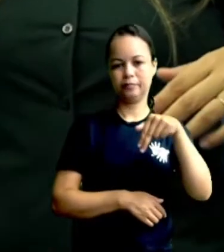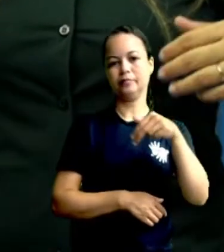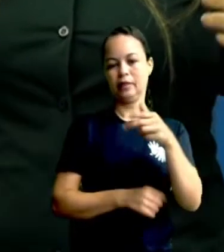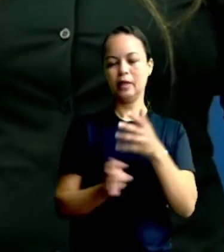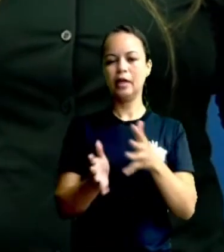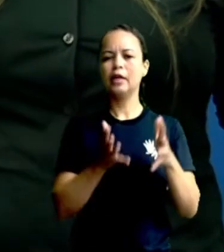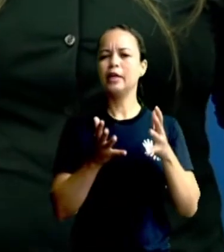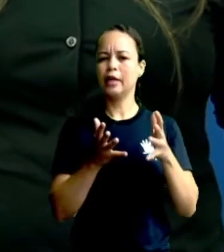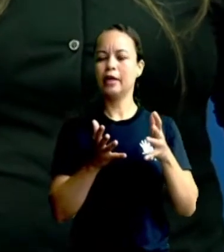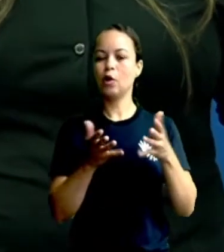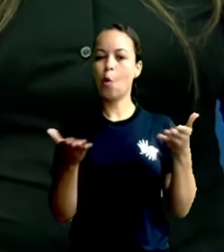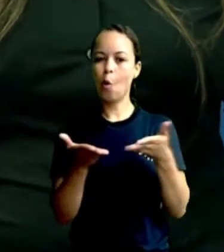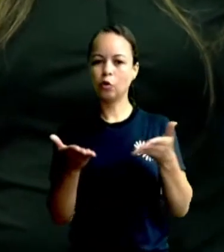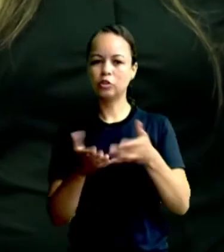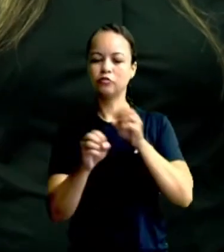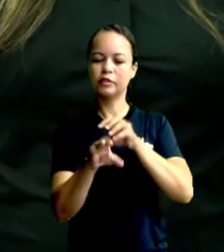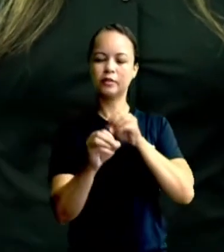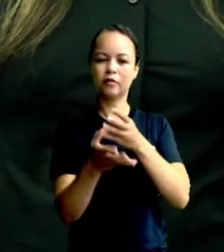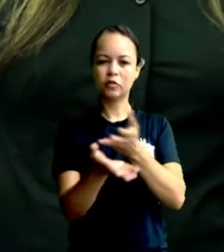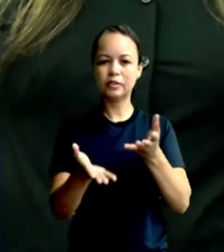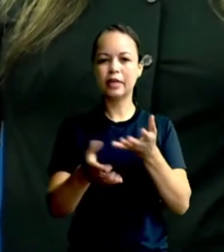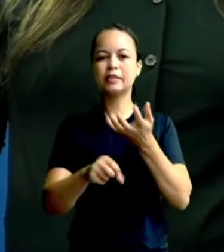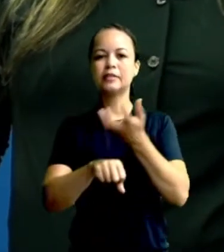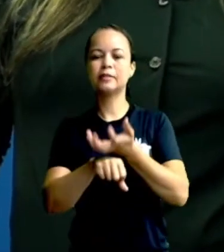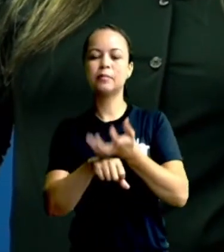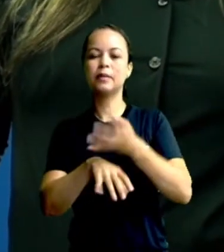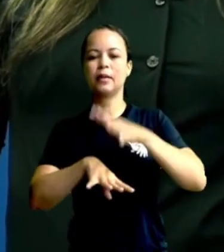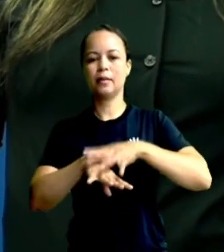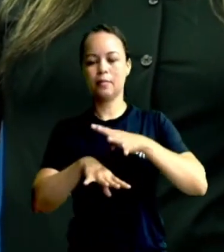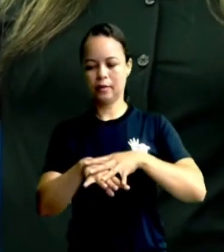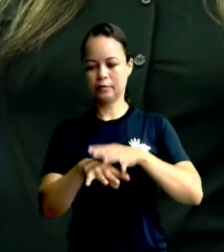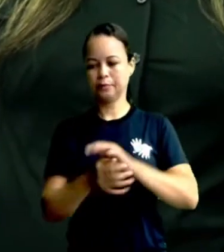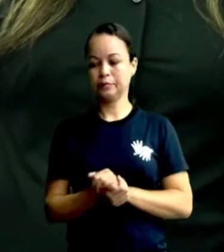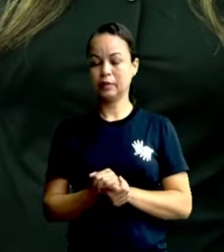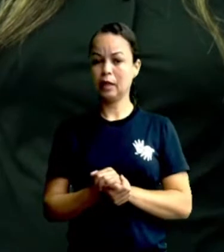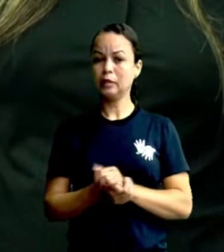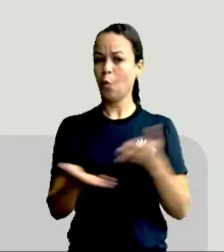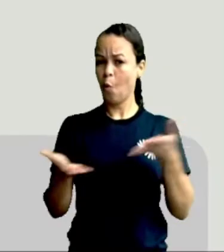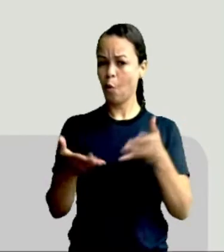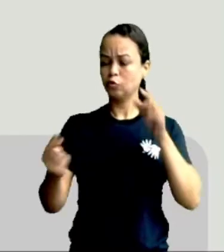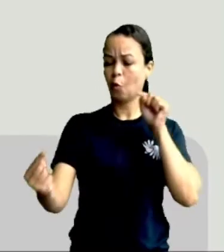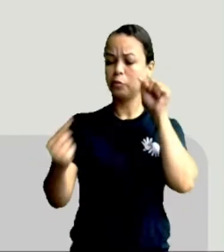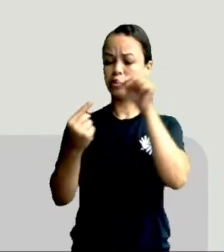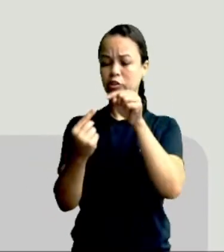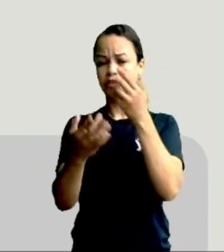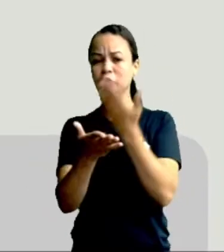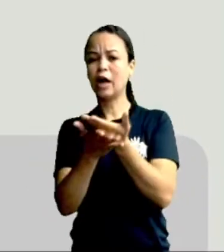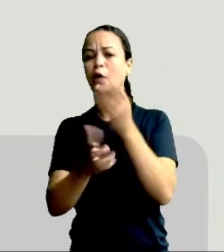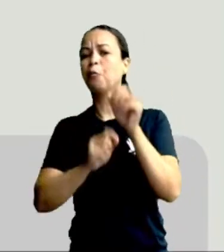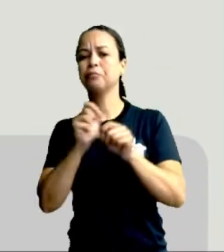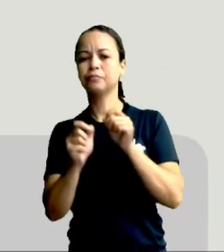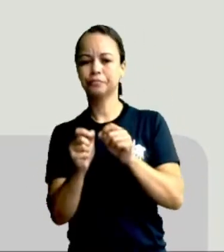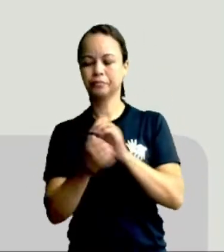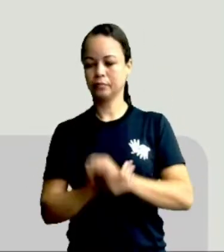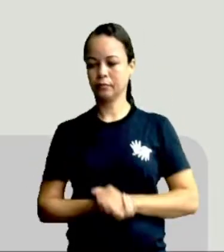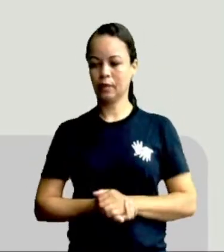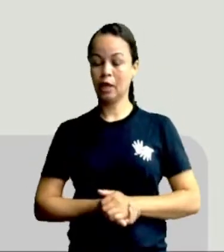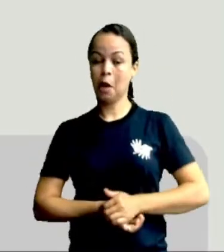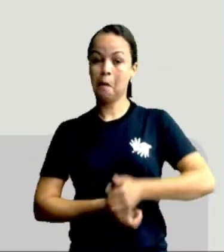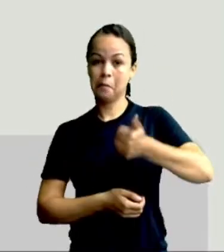O que é que vamos aprender? Quais são os nossos objetivos hoje nesta aula? Primeiro,